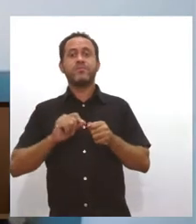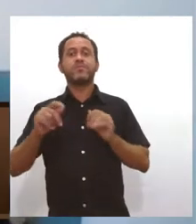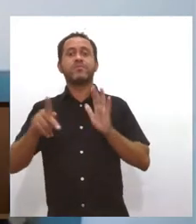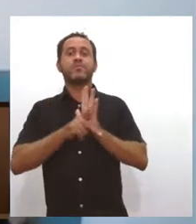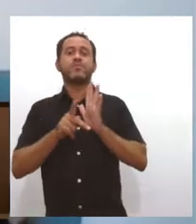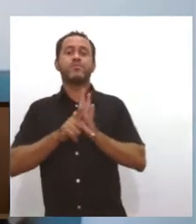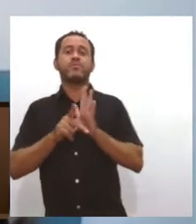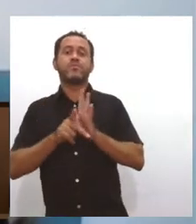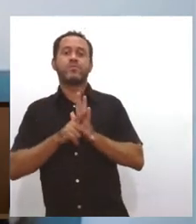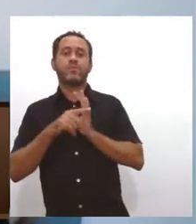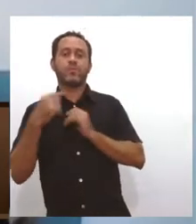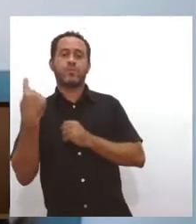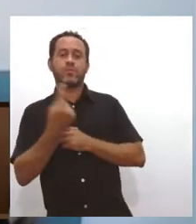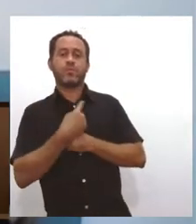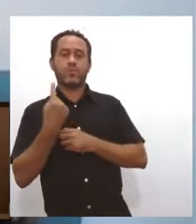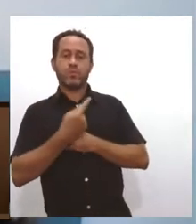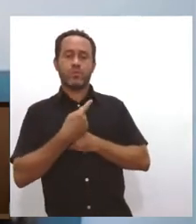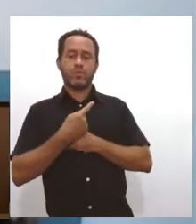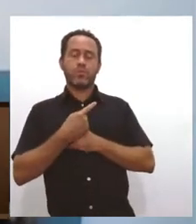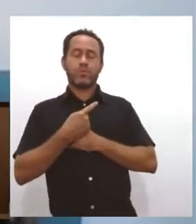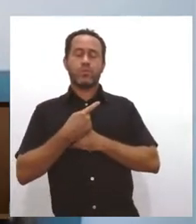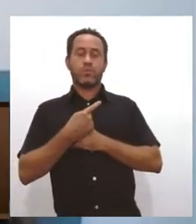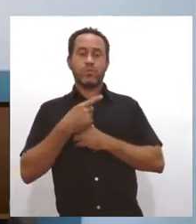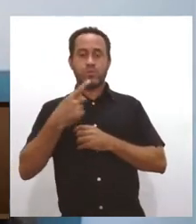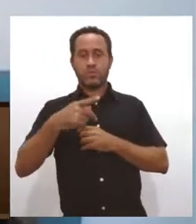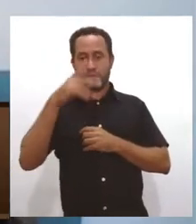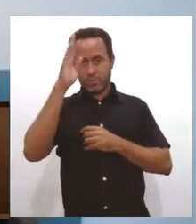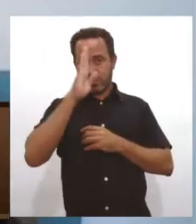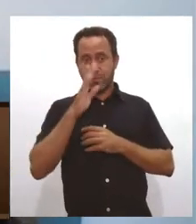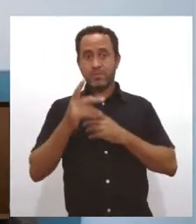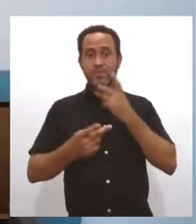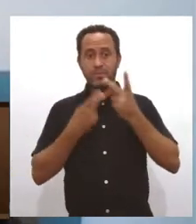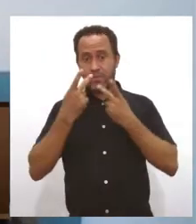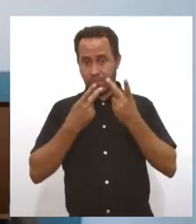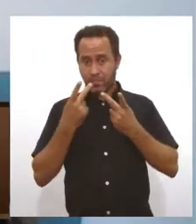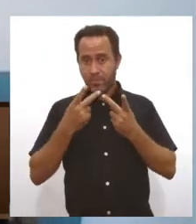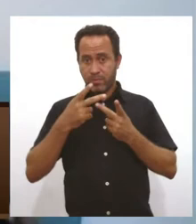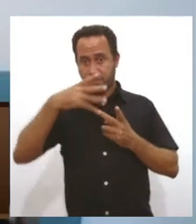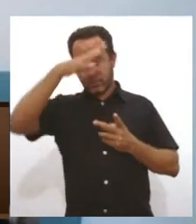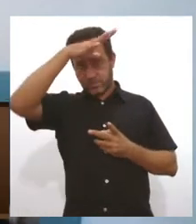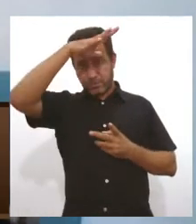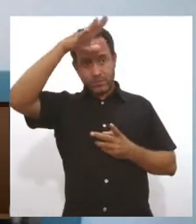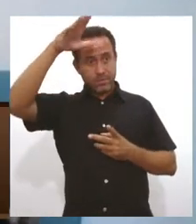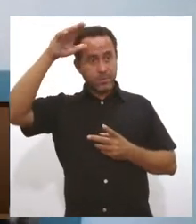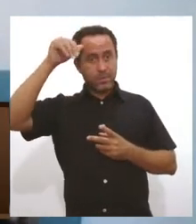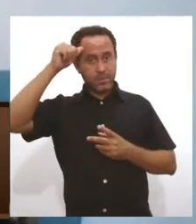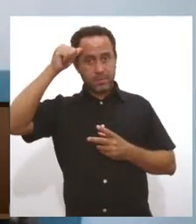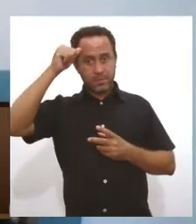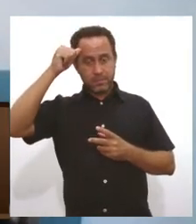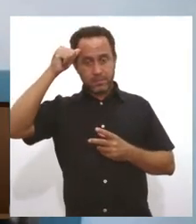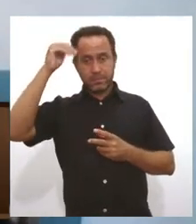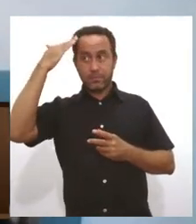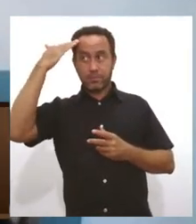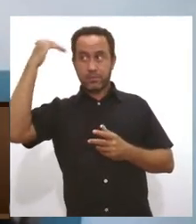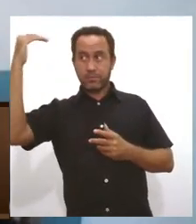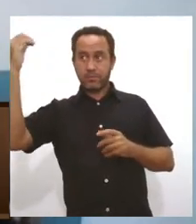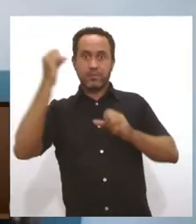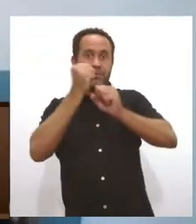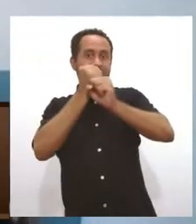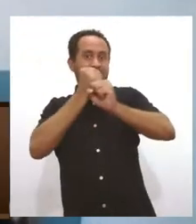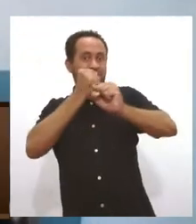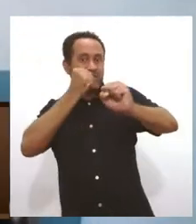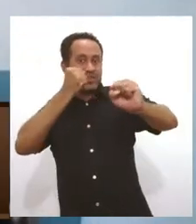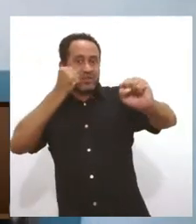degradação dos nossos biomas brasileiros. Se fala muito na Amazônia, né? Por ser de extensão gigantesca,